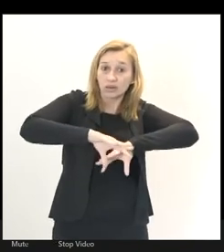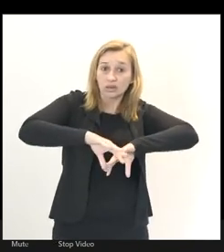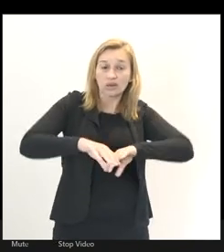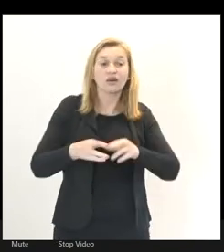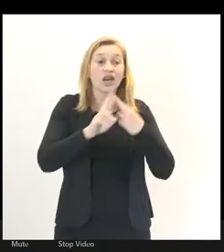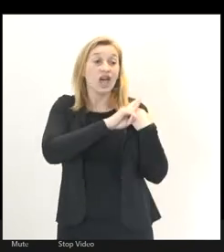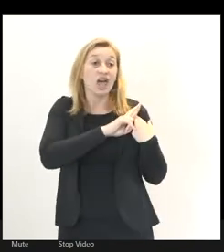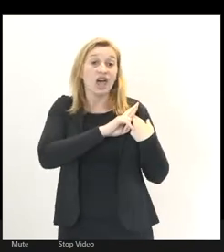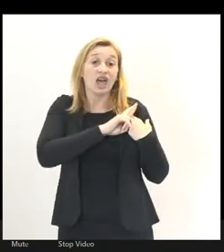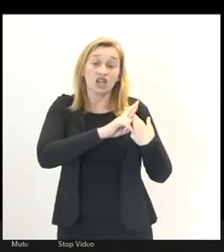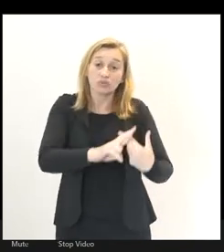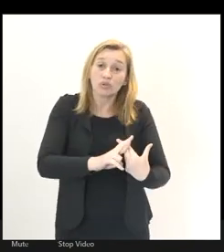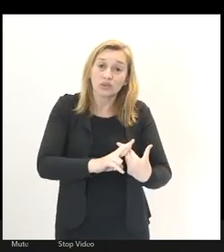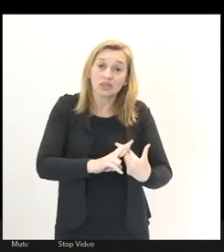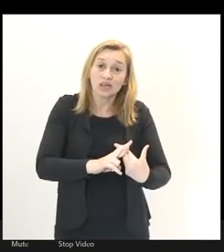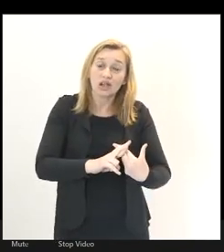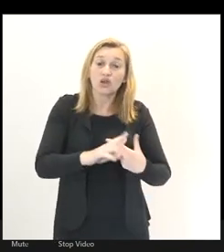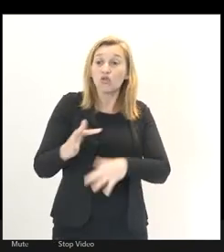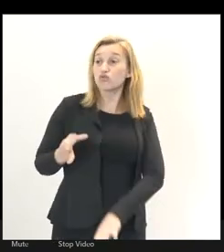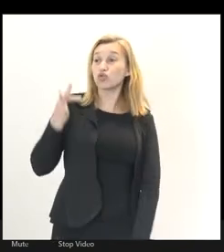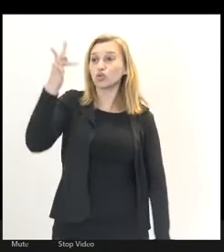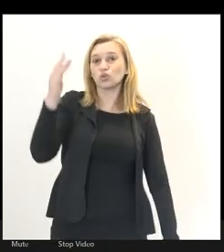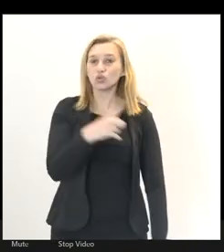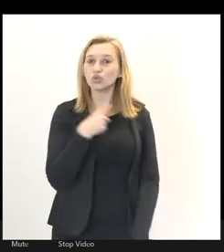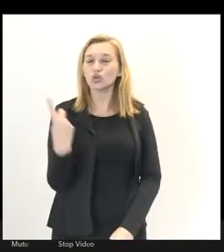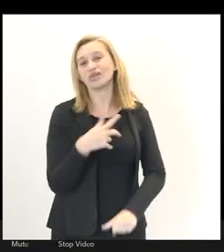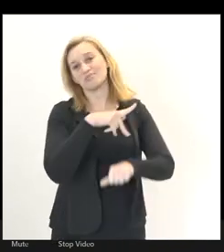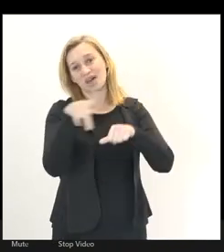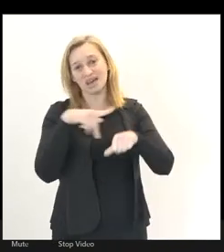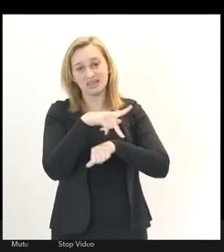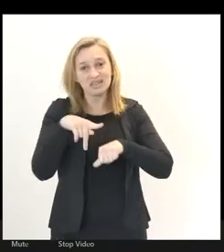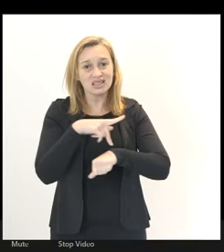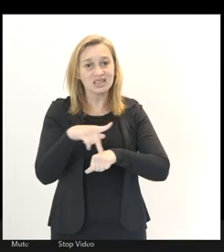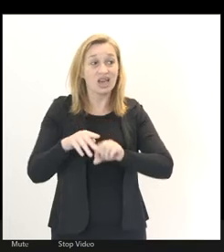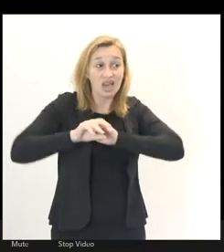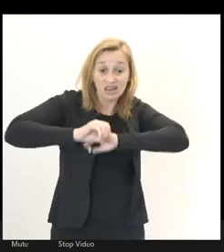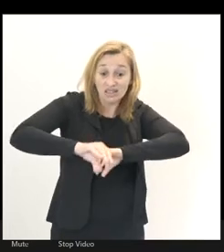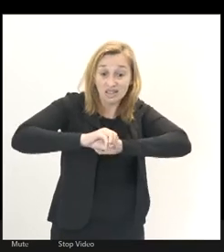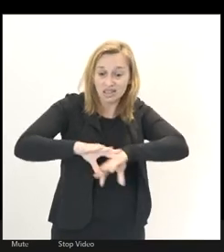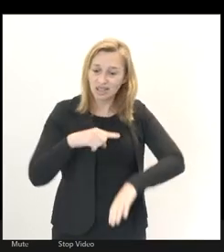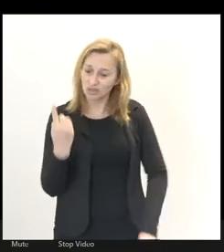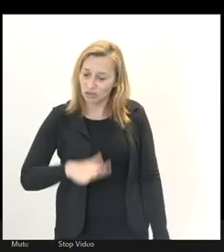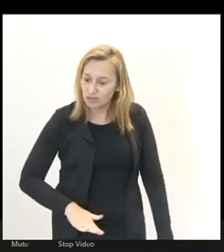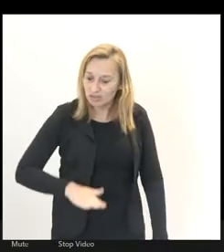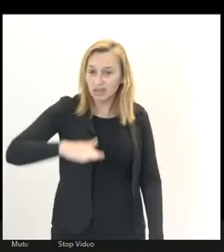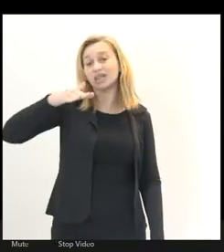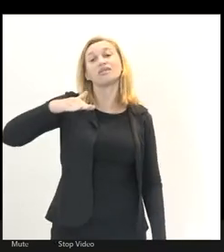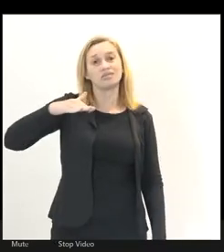responsáveis pelo futuro do nosso país, educando nossas crianças,